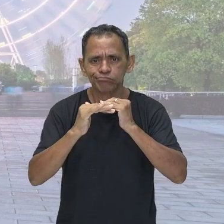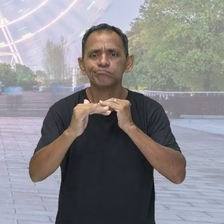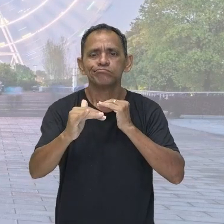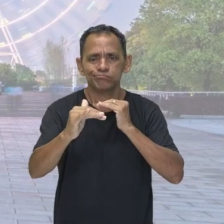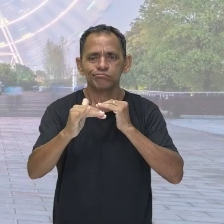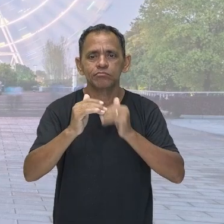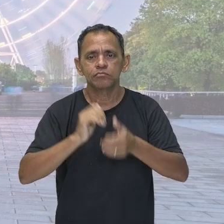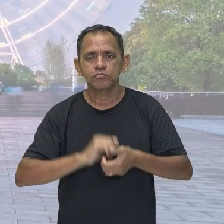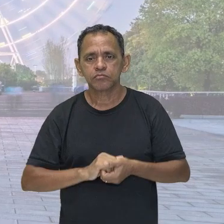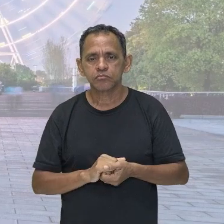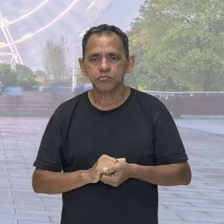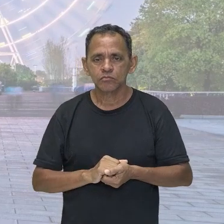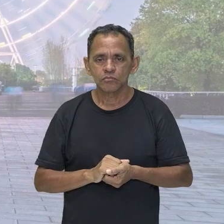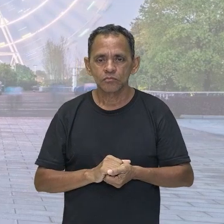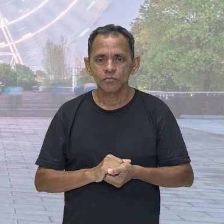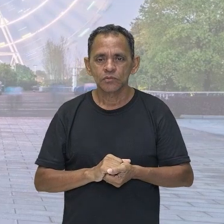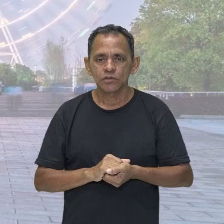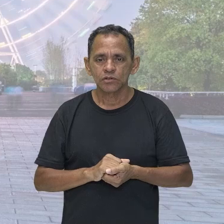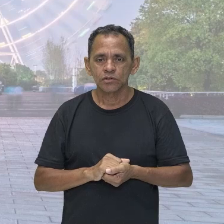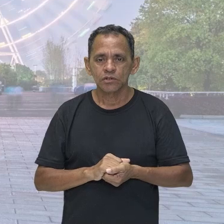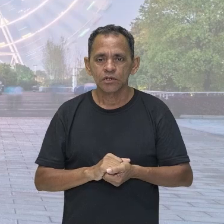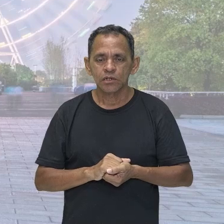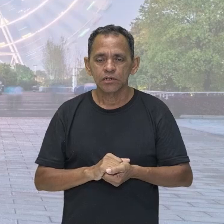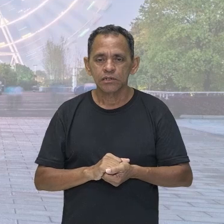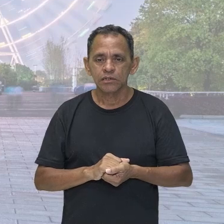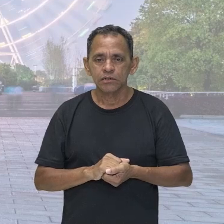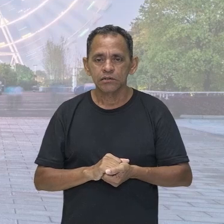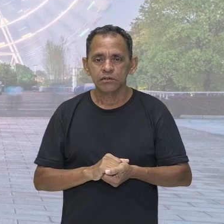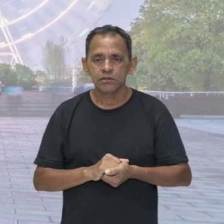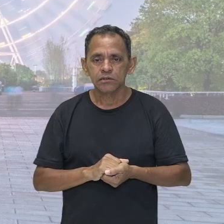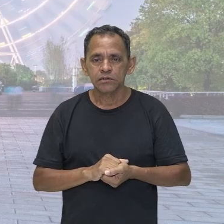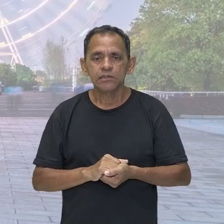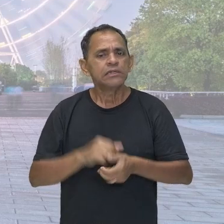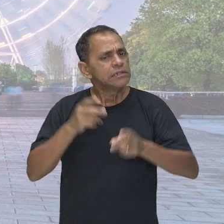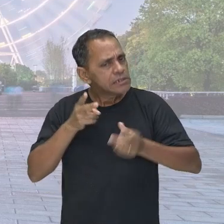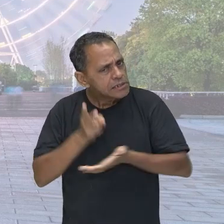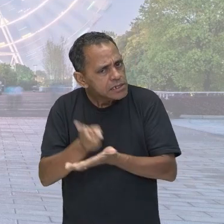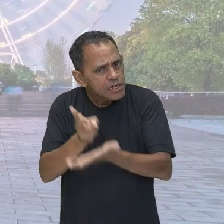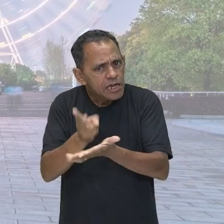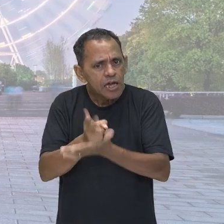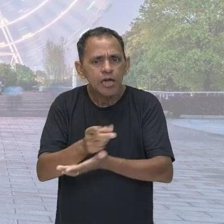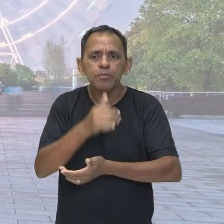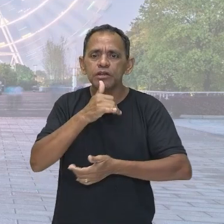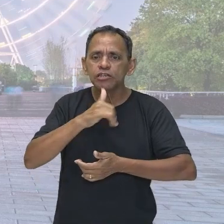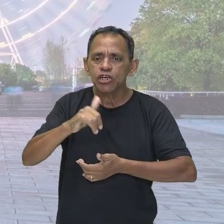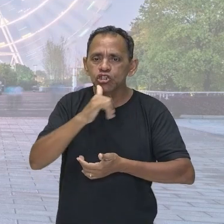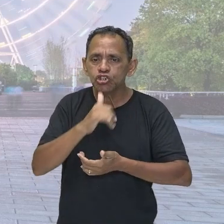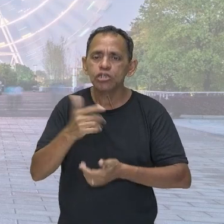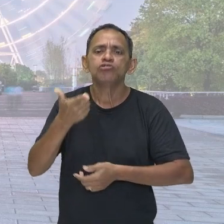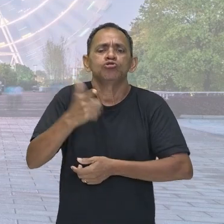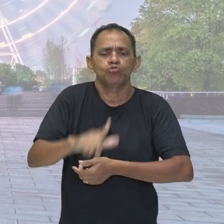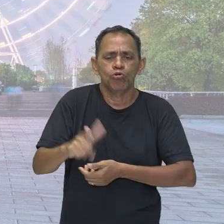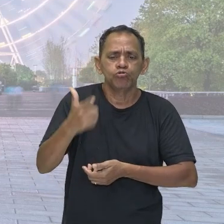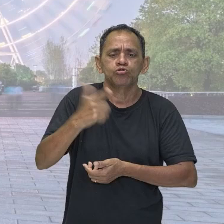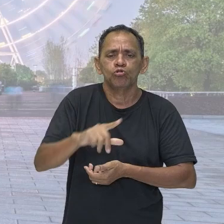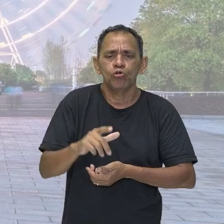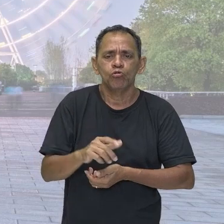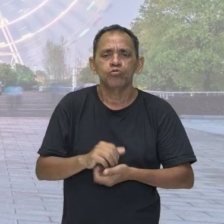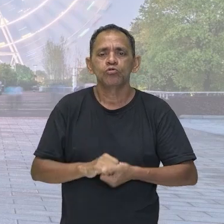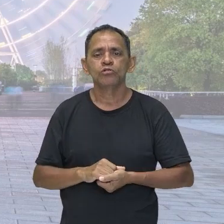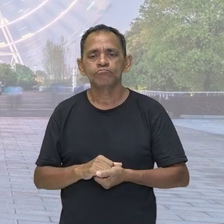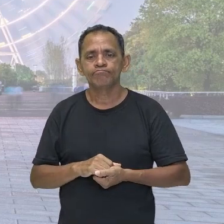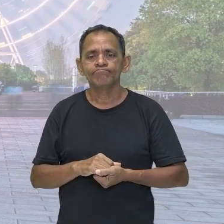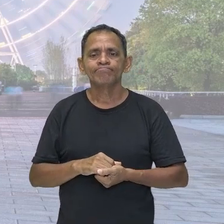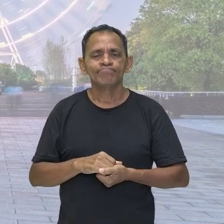a energia vai se conservar, pessoal. Pensa aí em algum tipo de energia. Por exemplo, um alimento que você comeu.